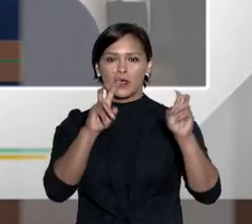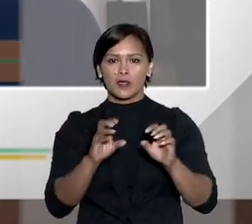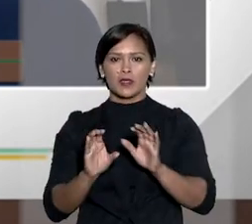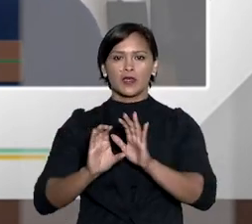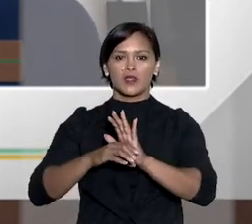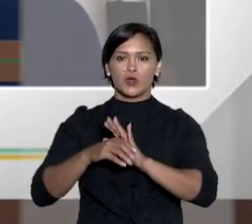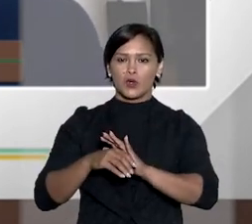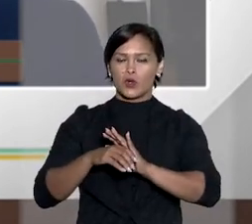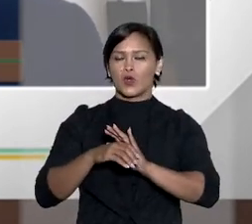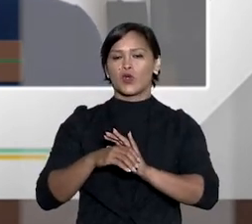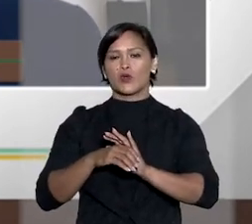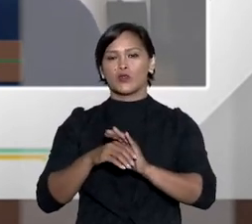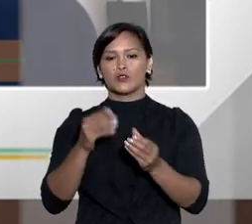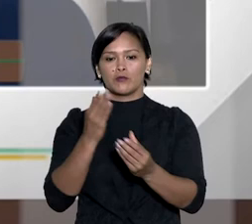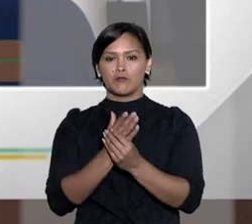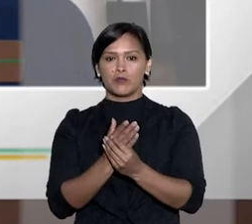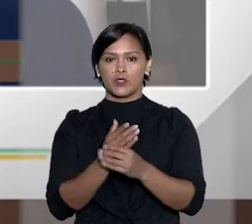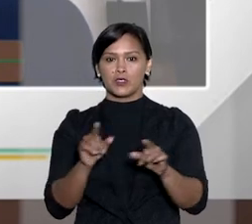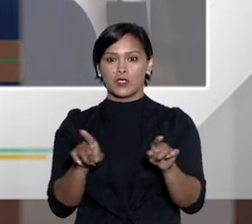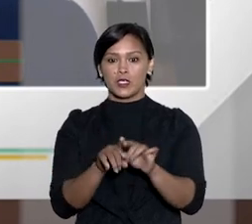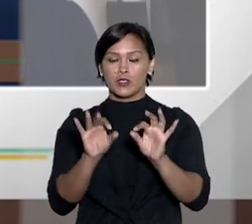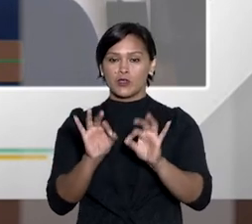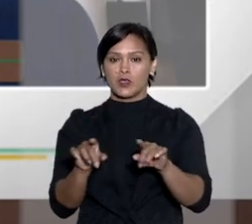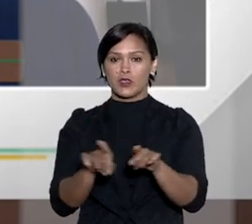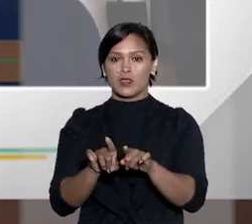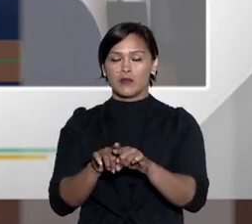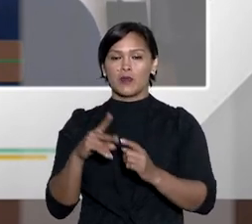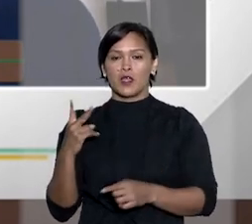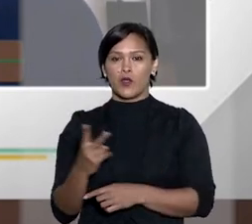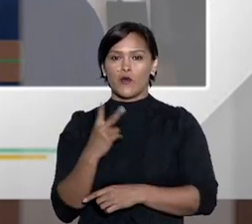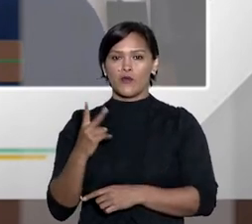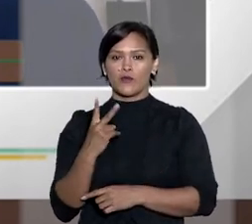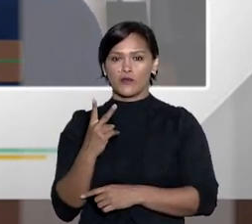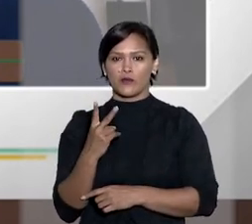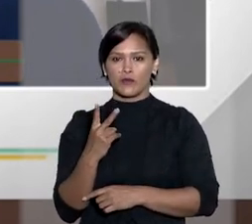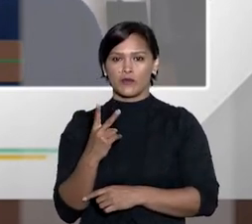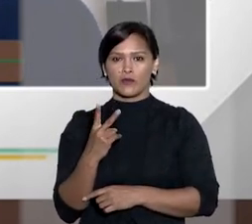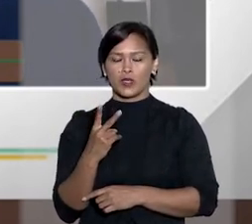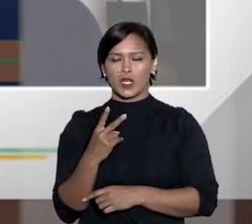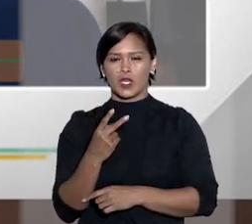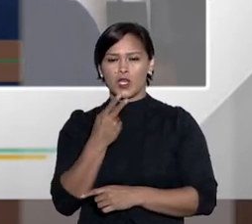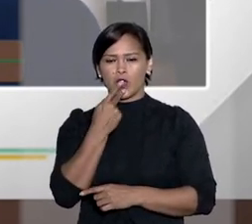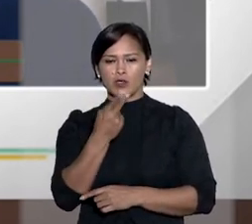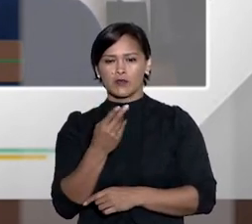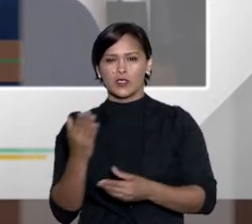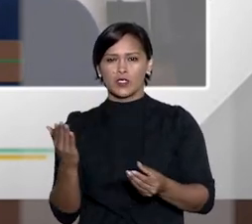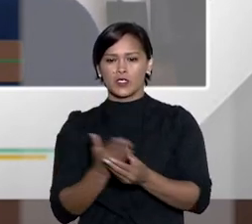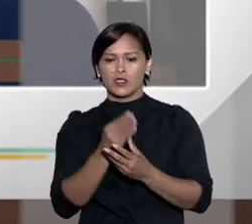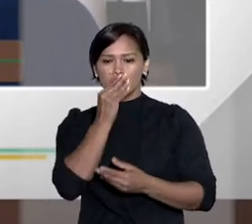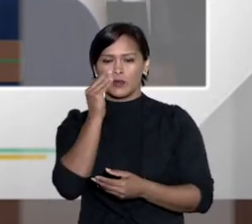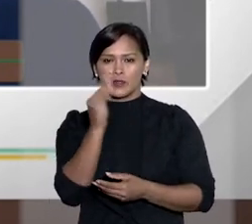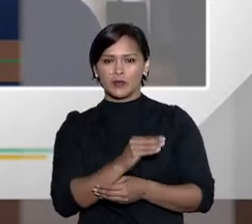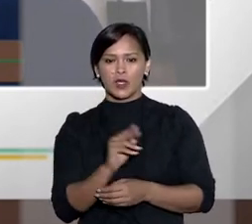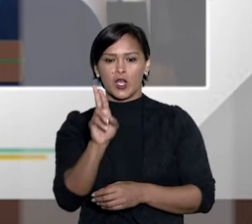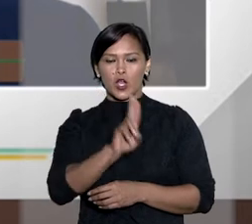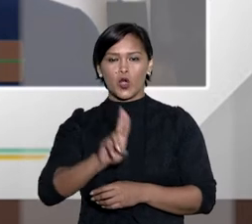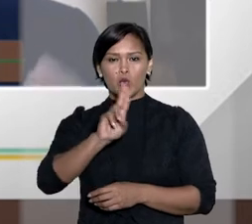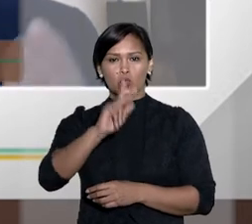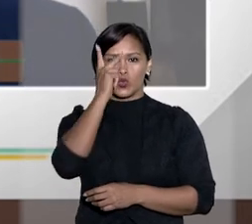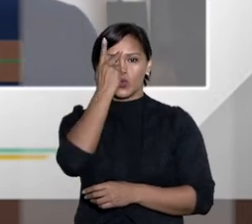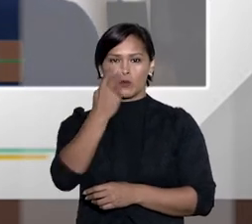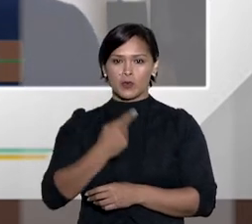275 que é aquela que trata em razão da matéria do código de processo civil e em razão do valor